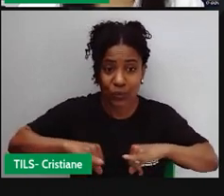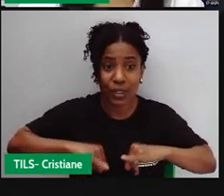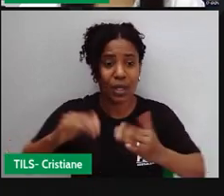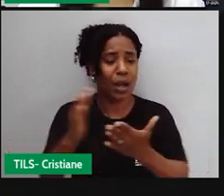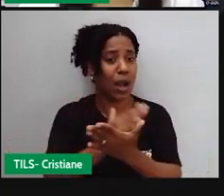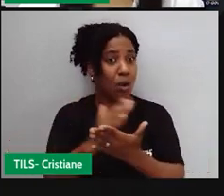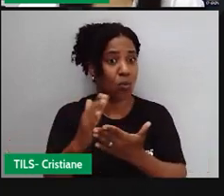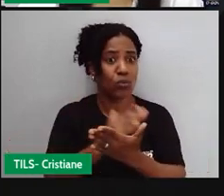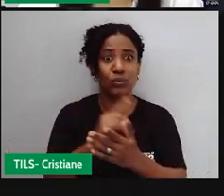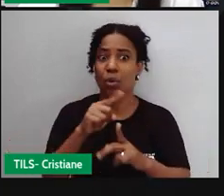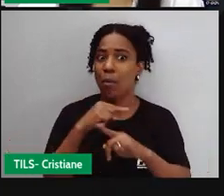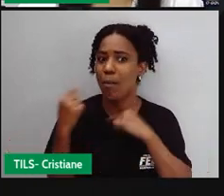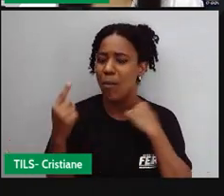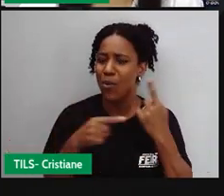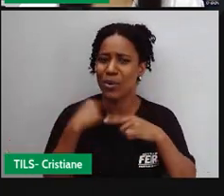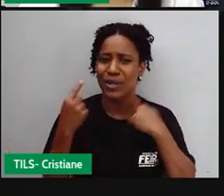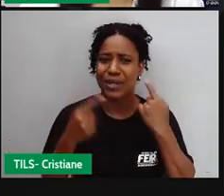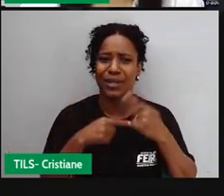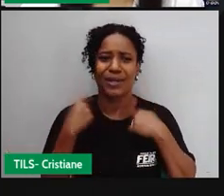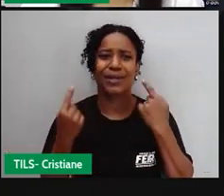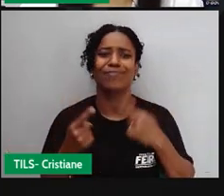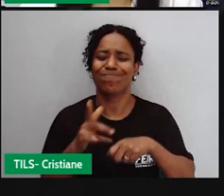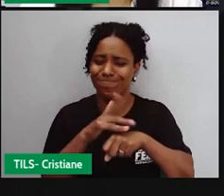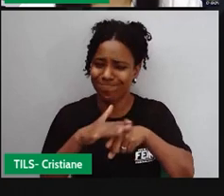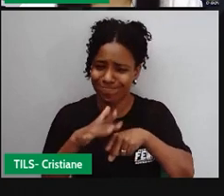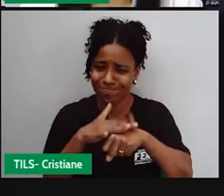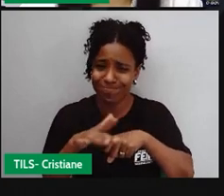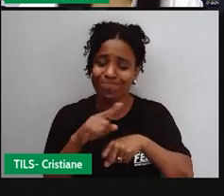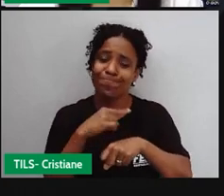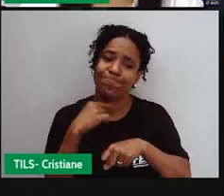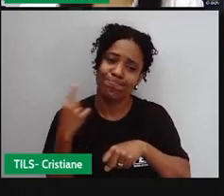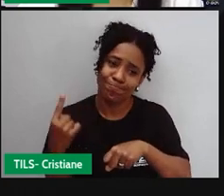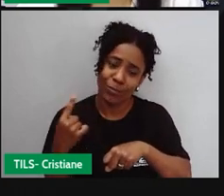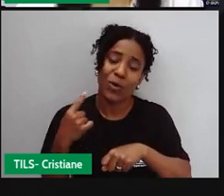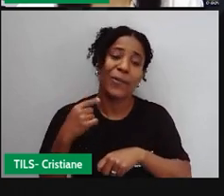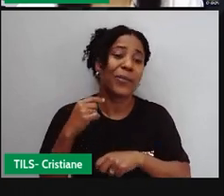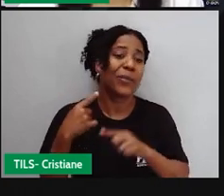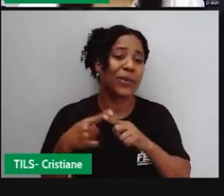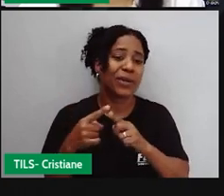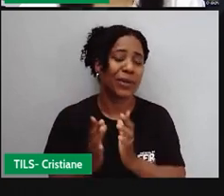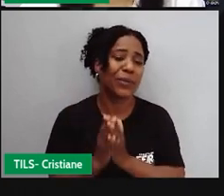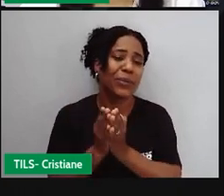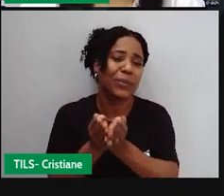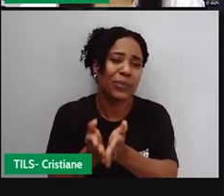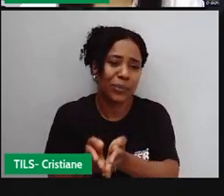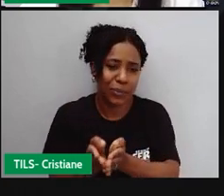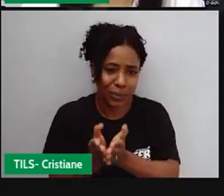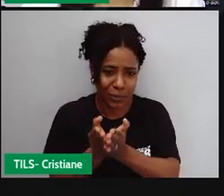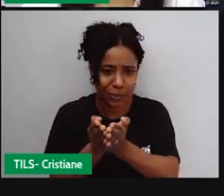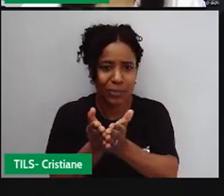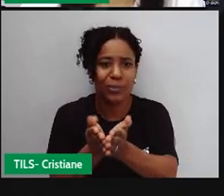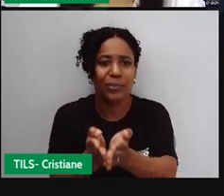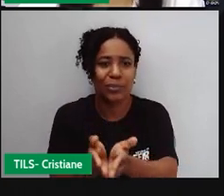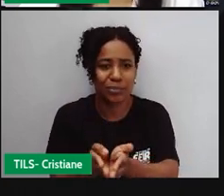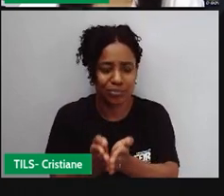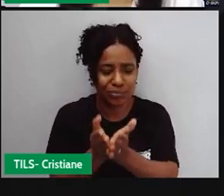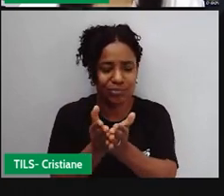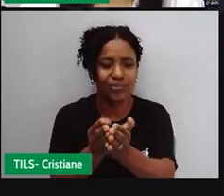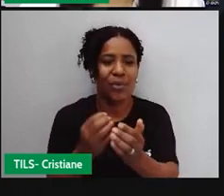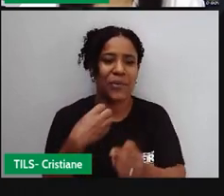inclusive, nessa viagem, que duravam aí muitos e muitos dias. E eram jogados, né? No mar,